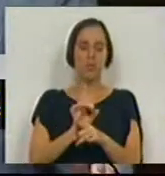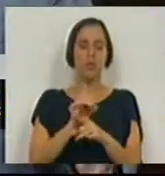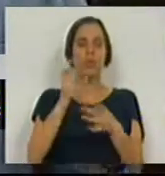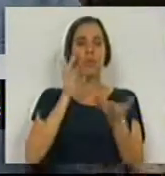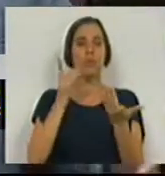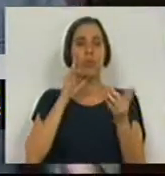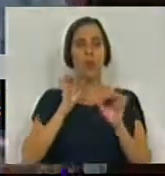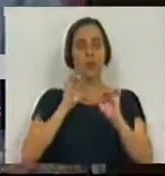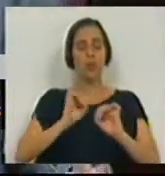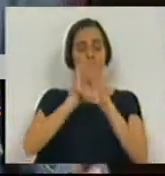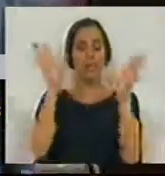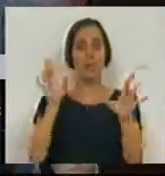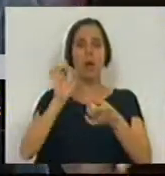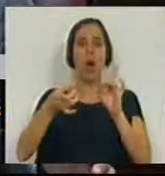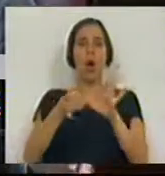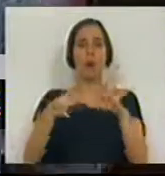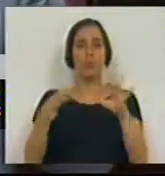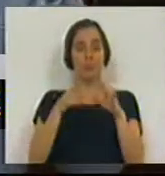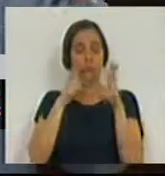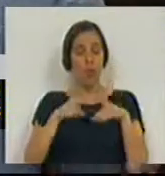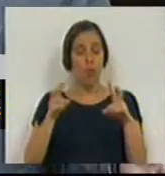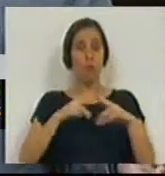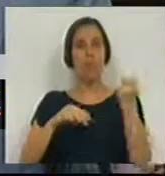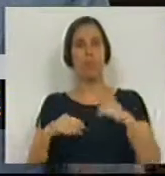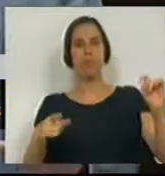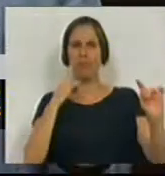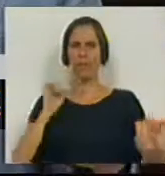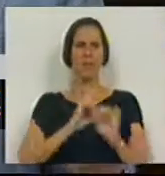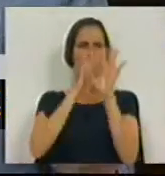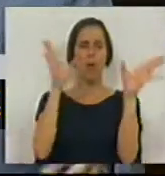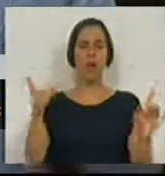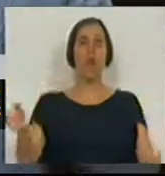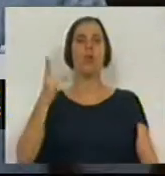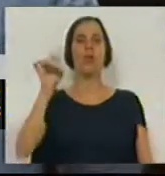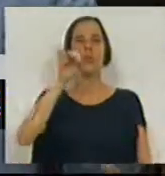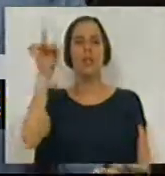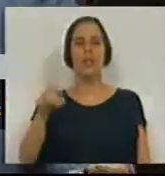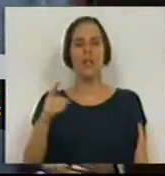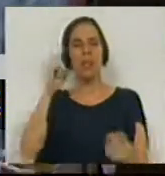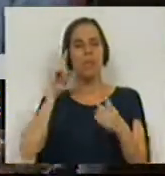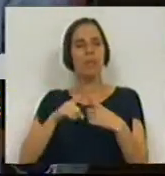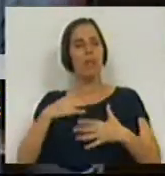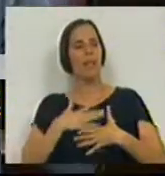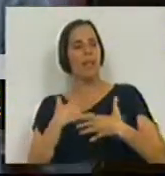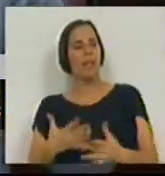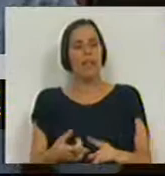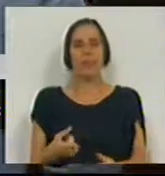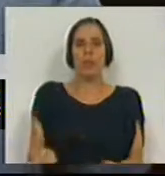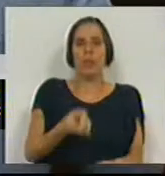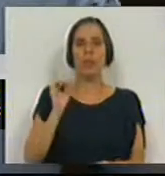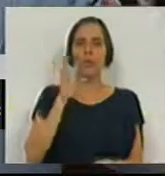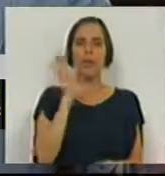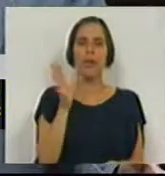expurgo das inconstitucionalidades detectadas. Ficou bem claro, não é uma questão de pura intenção de